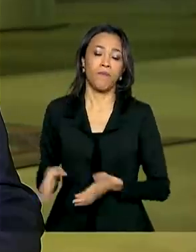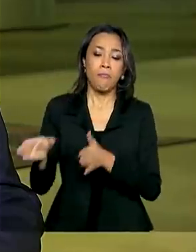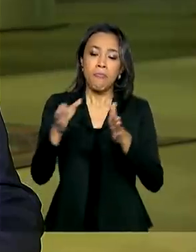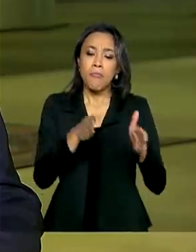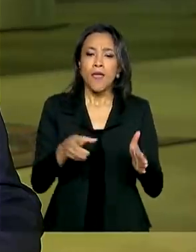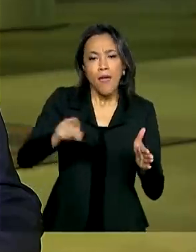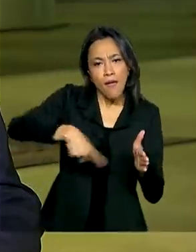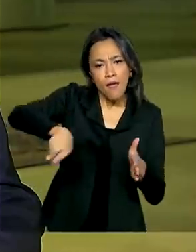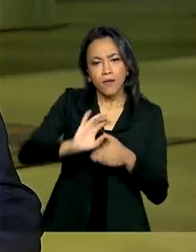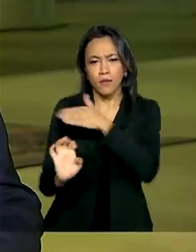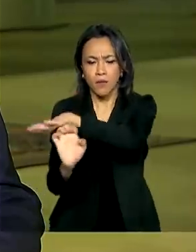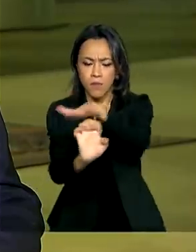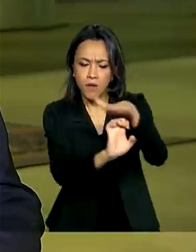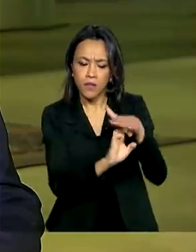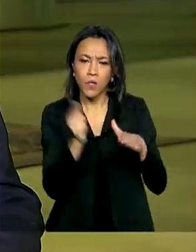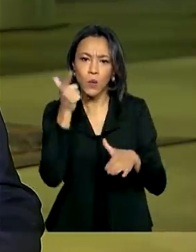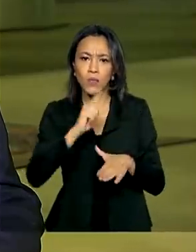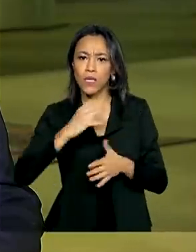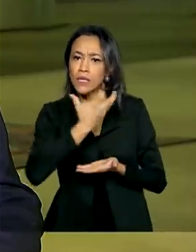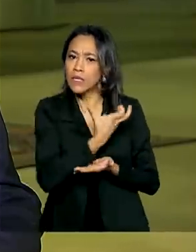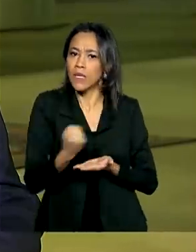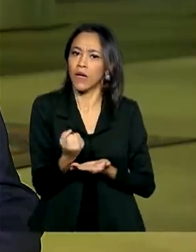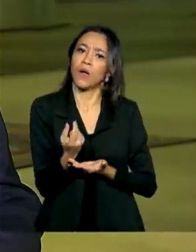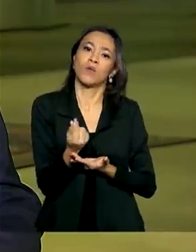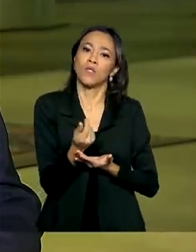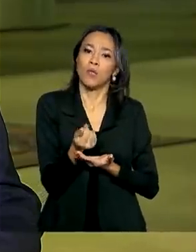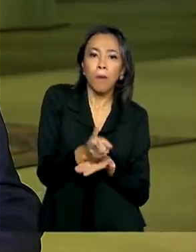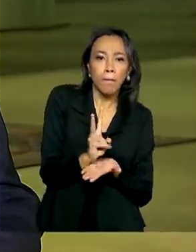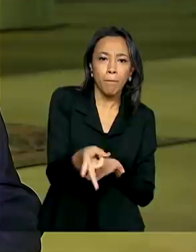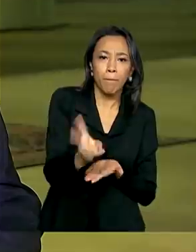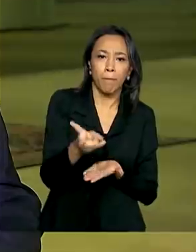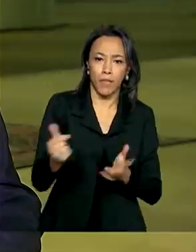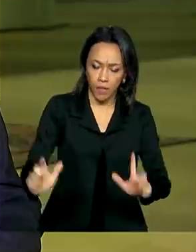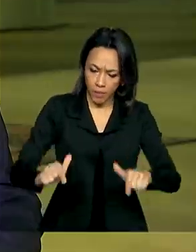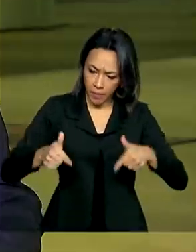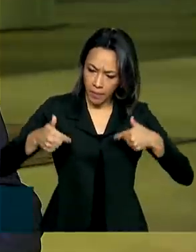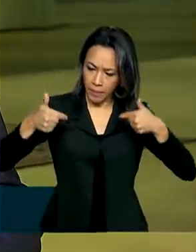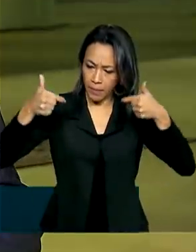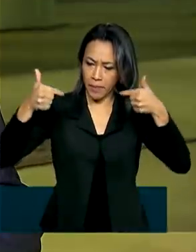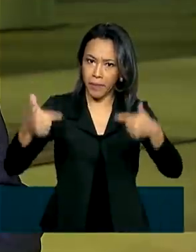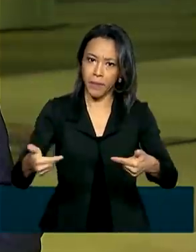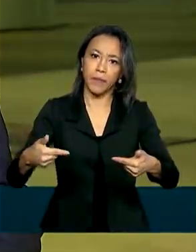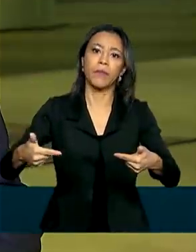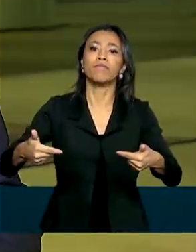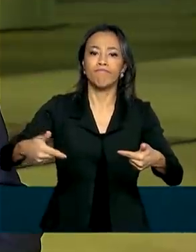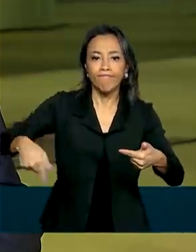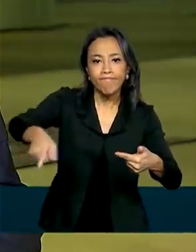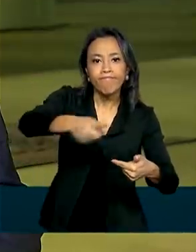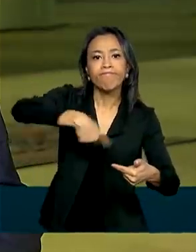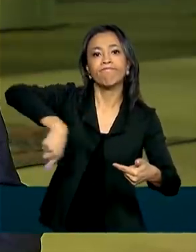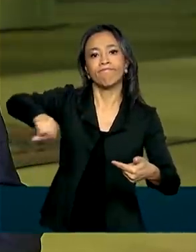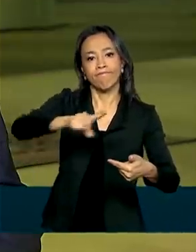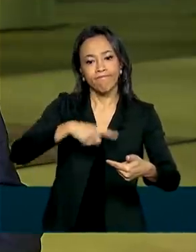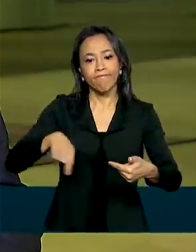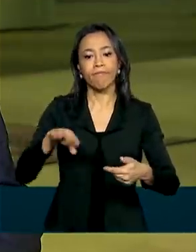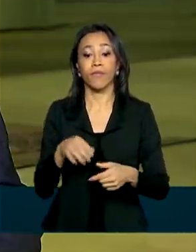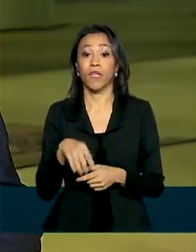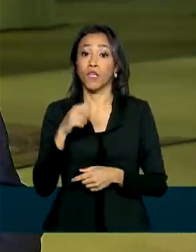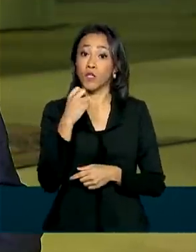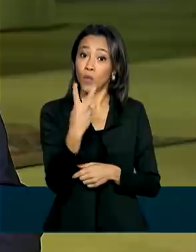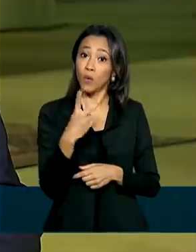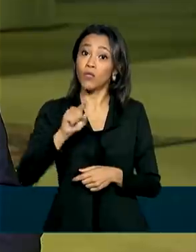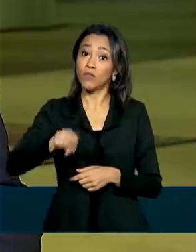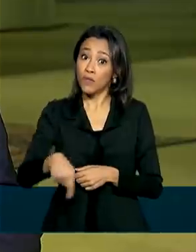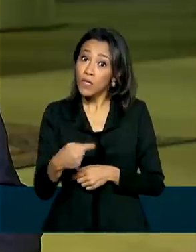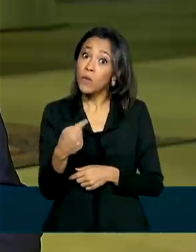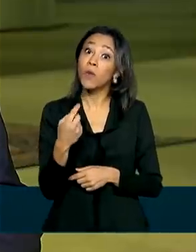pudessem sacar recursos para manter a sua atividade comercial e econômica numa proporção de 2,5%